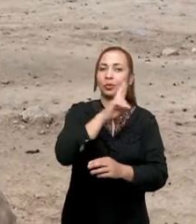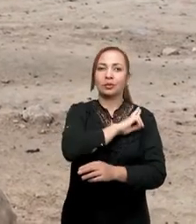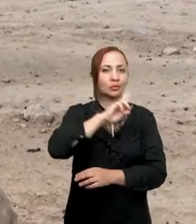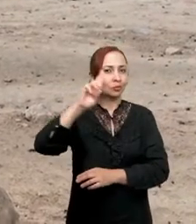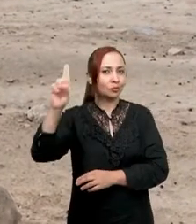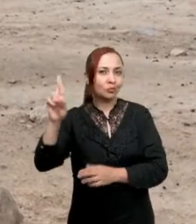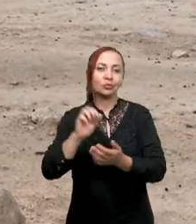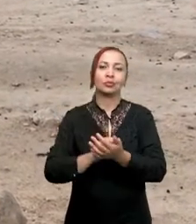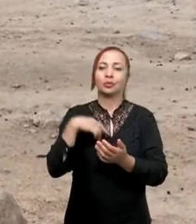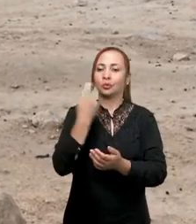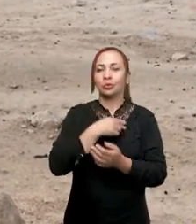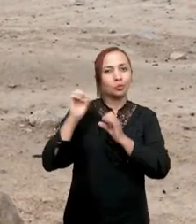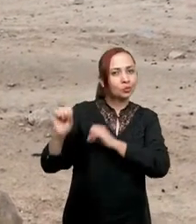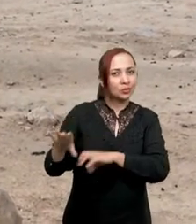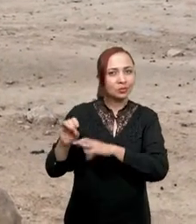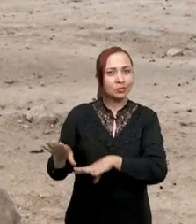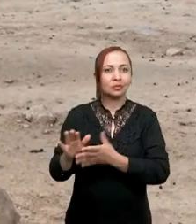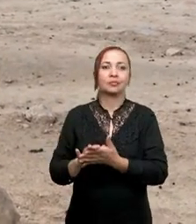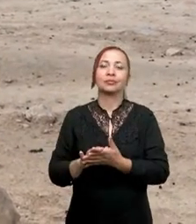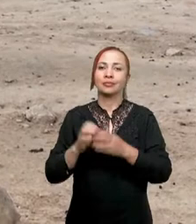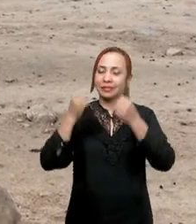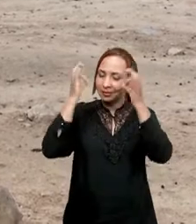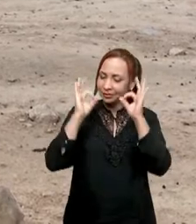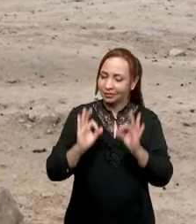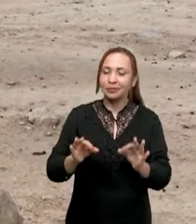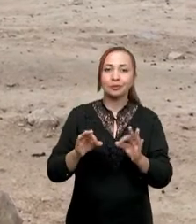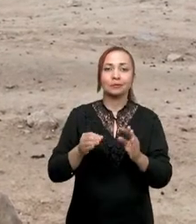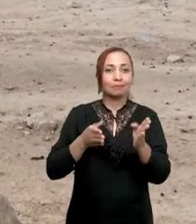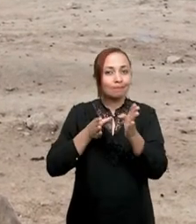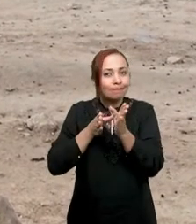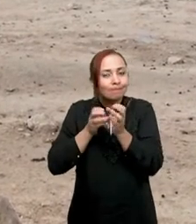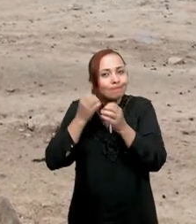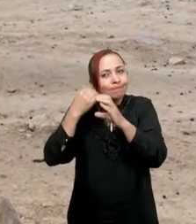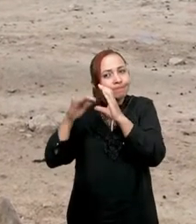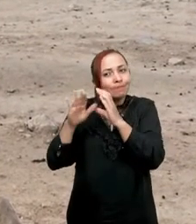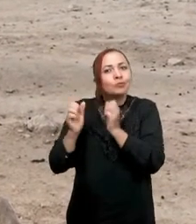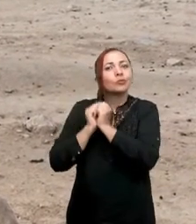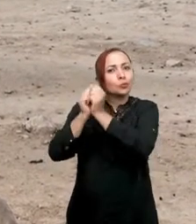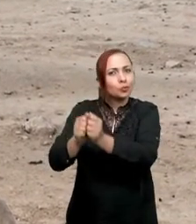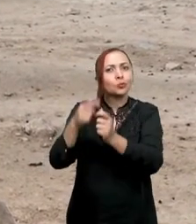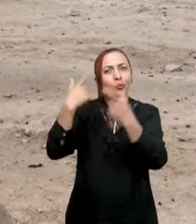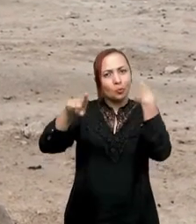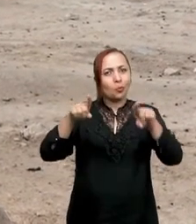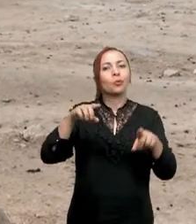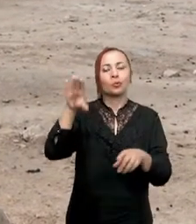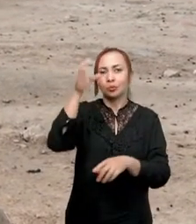religião, dos nossos ensinamentos. Claro que compartilhando com outros conhecimentos